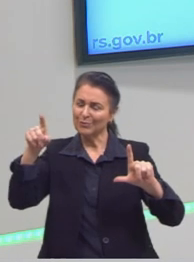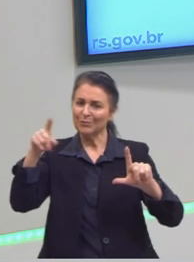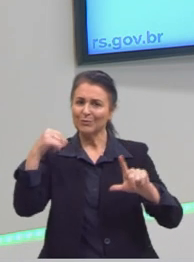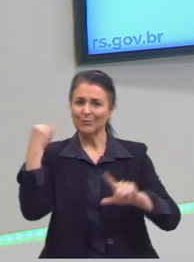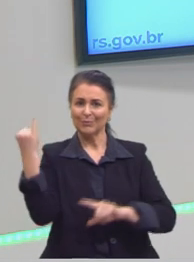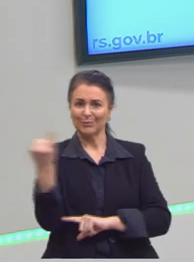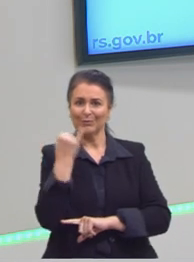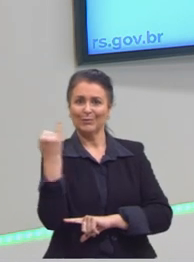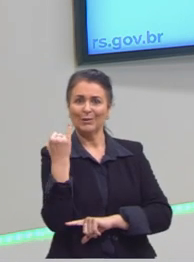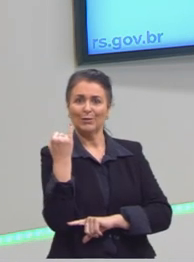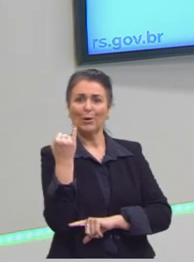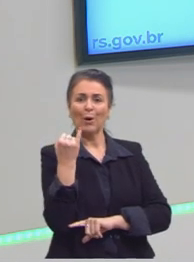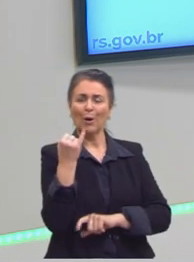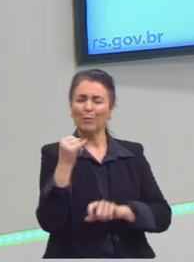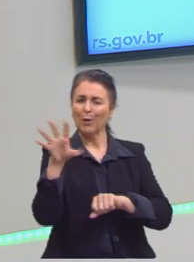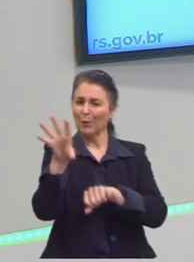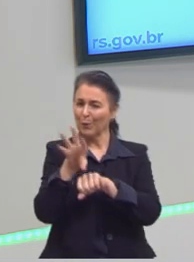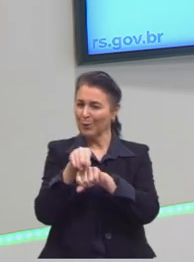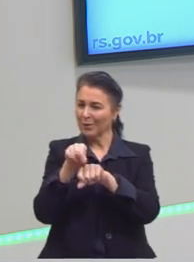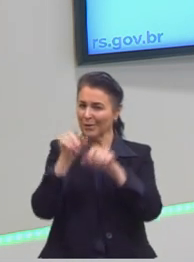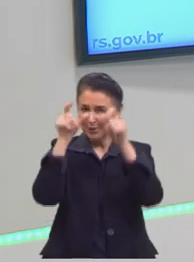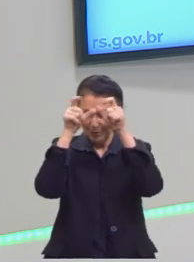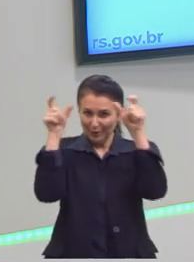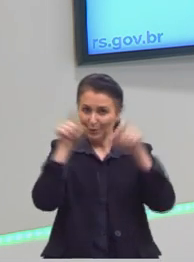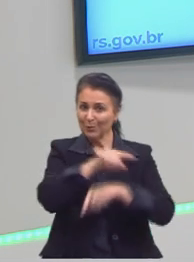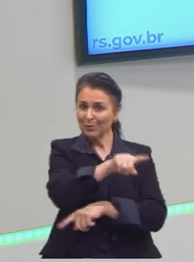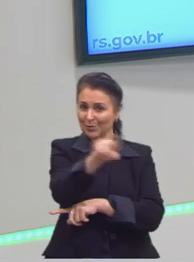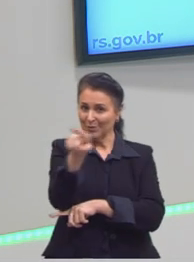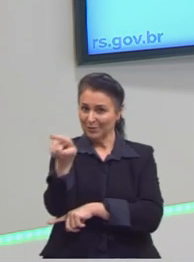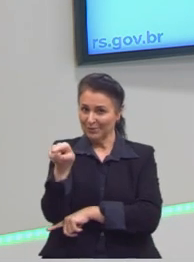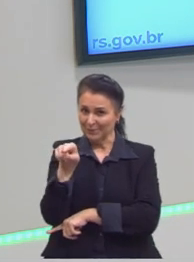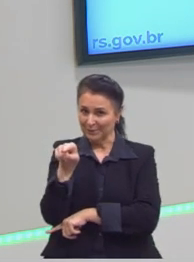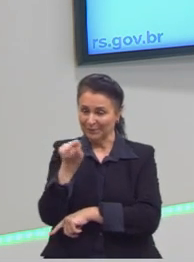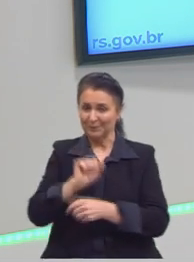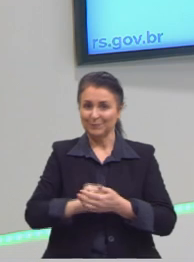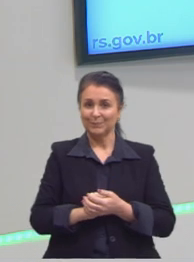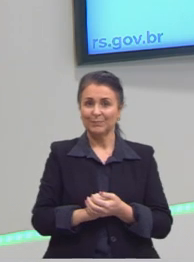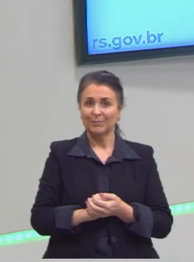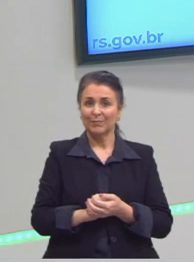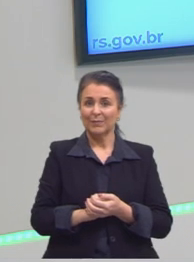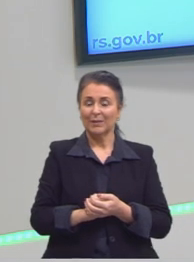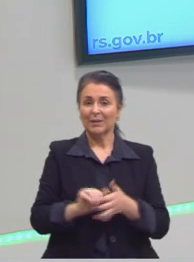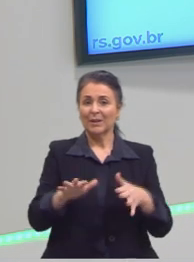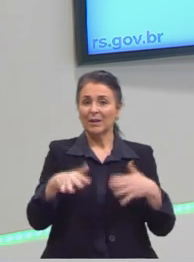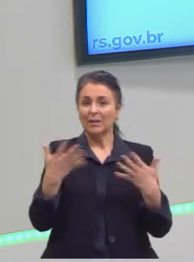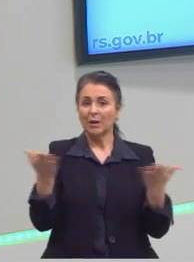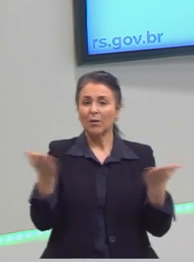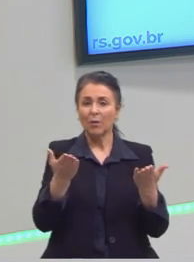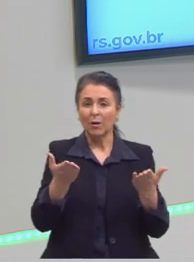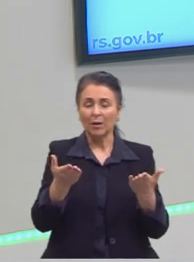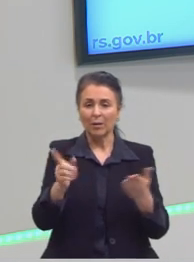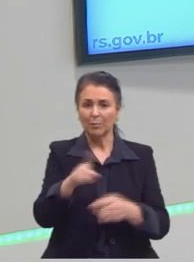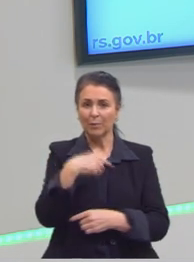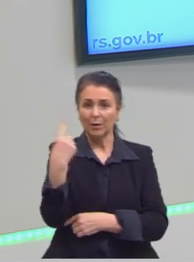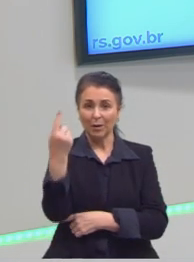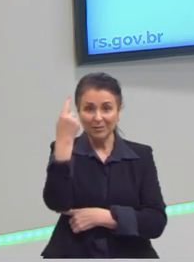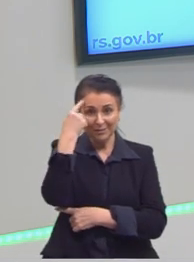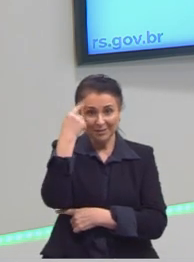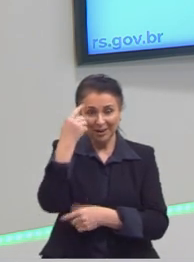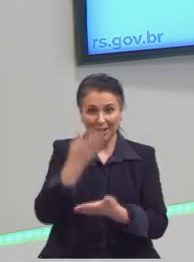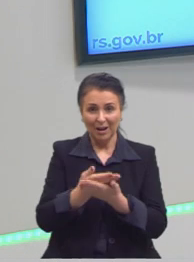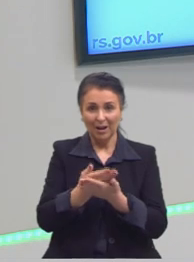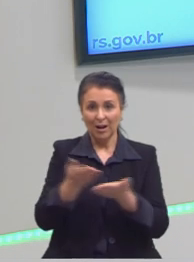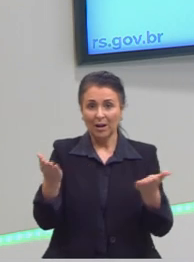para o conhecimento de vocês. Certo? Então, ficamos com a reflexão da nossa aula de hoje.